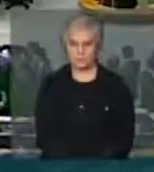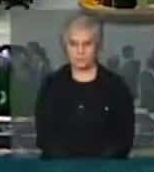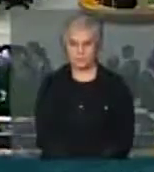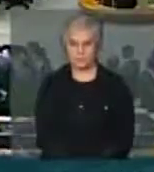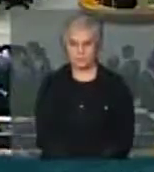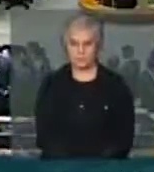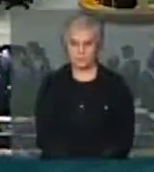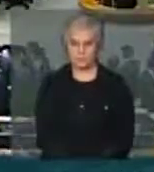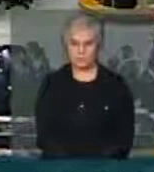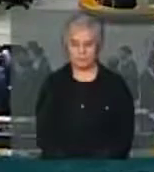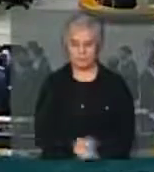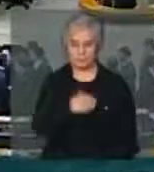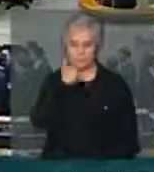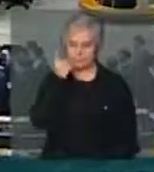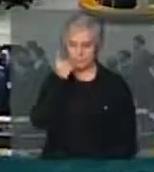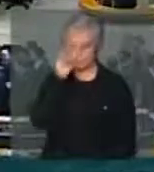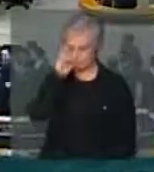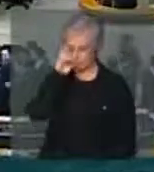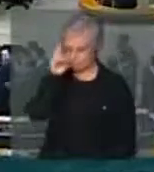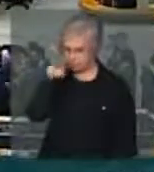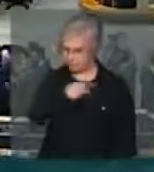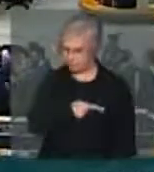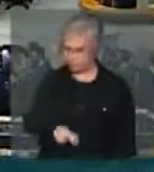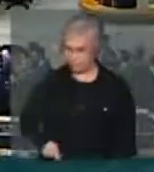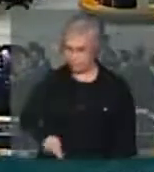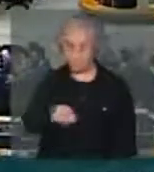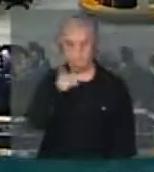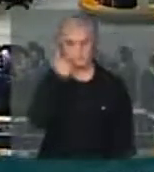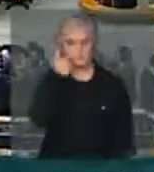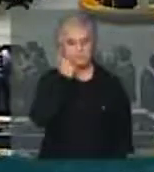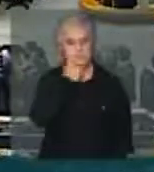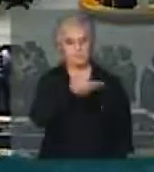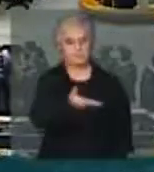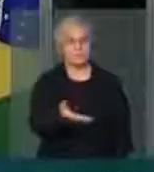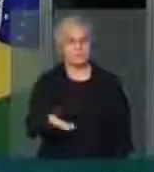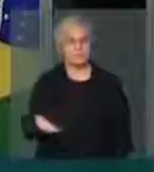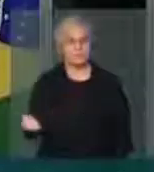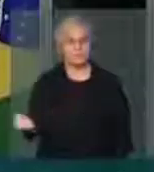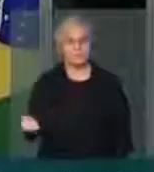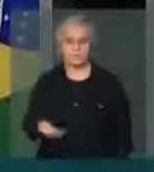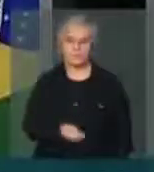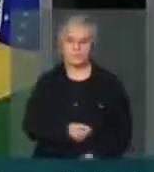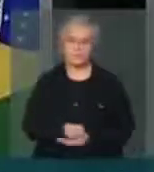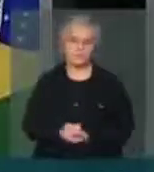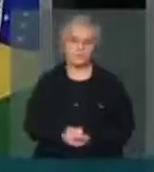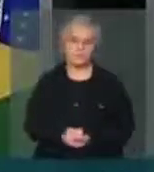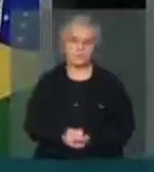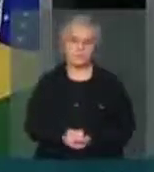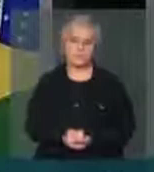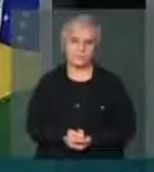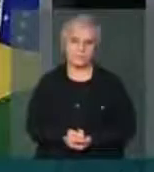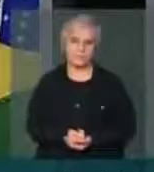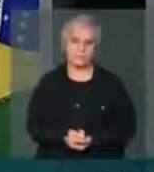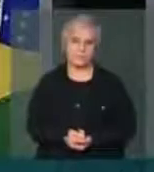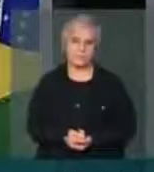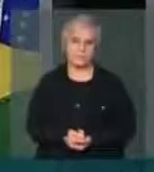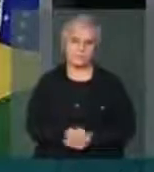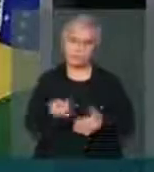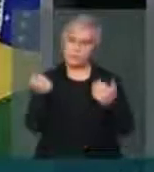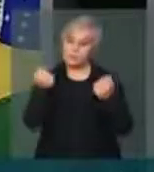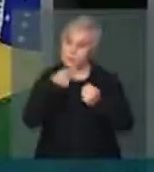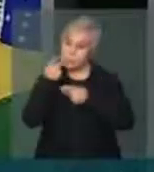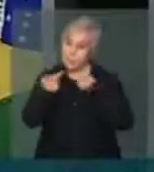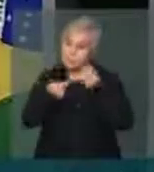Senhoras deputadas, senhores deputados, senhor presidente, não há como deixar de tratar